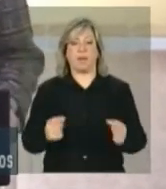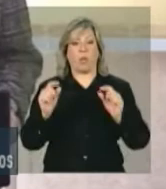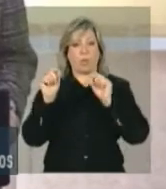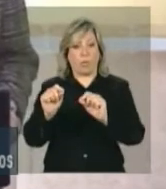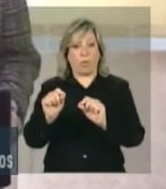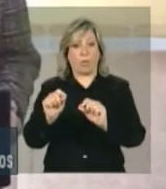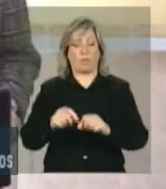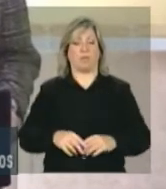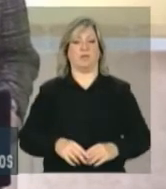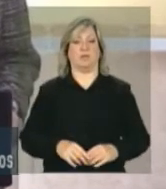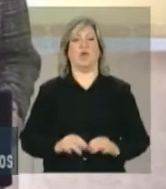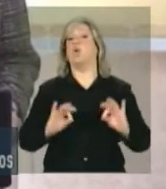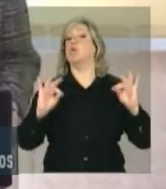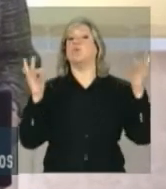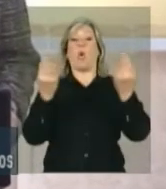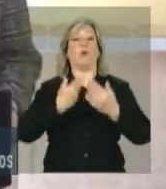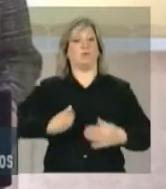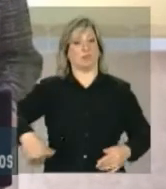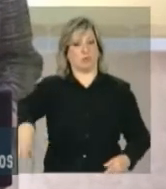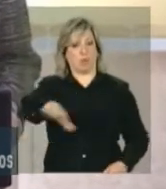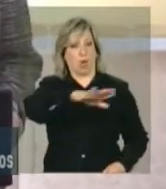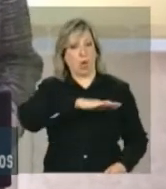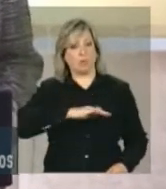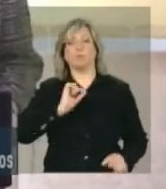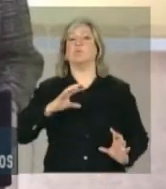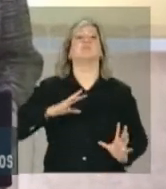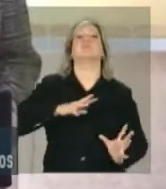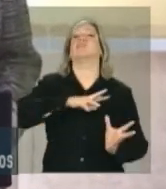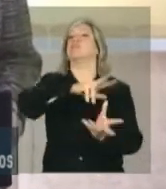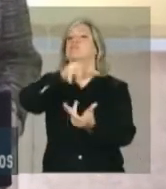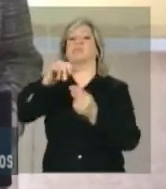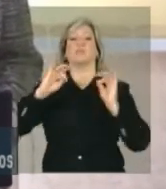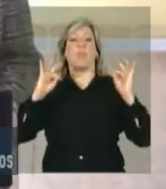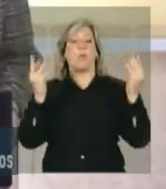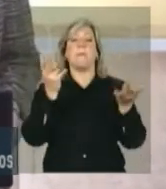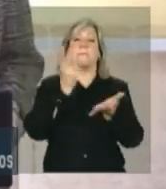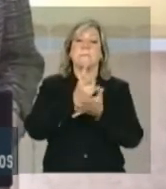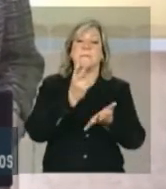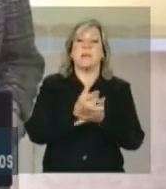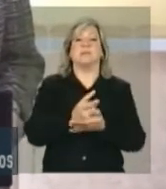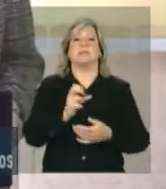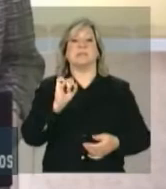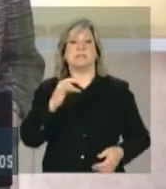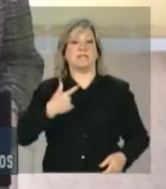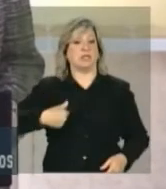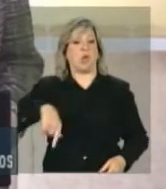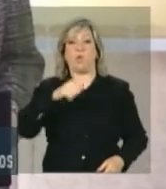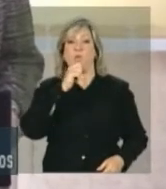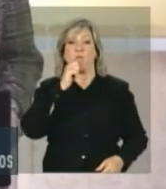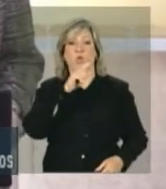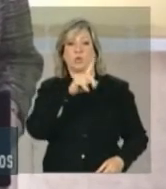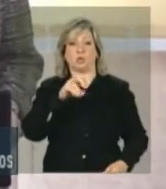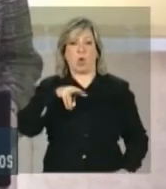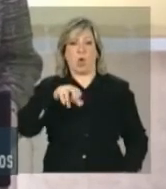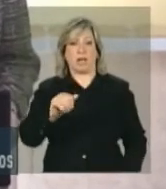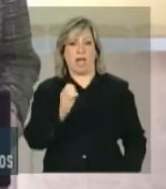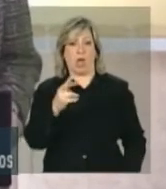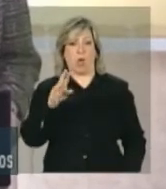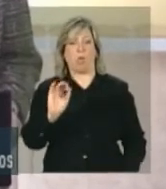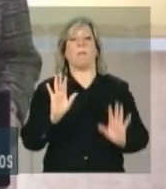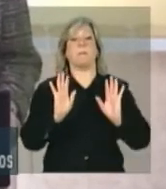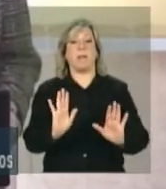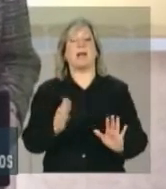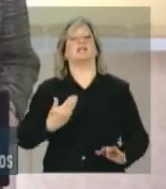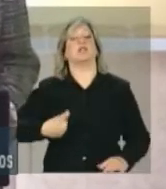todos nós, no mundo inteiro, mesmo que não sejamos da zona do euro, precisamos